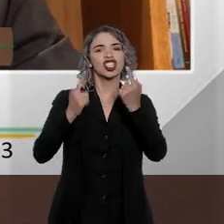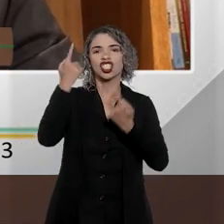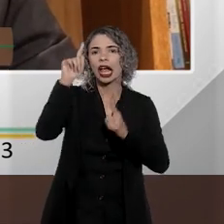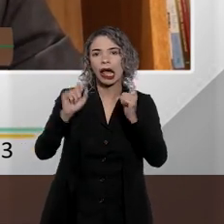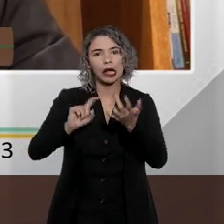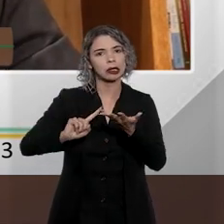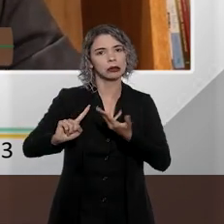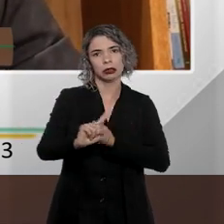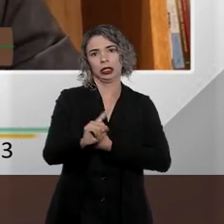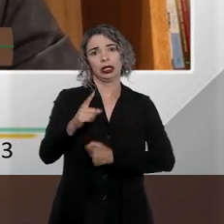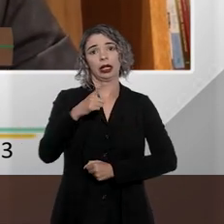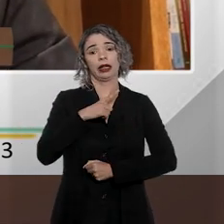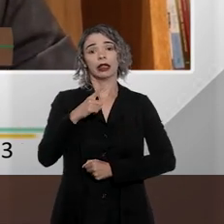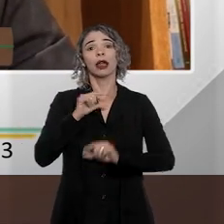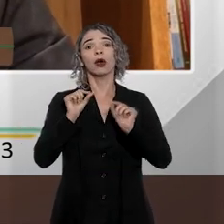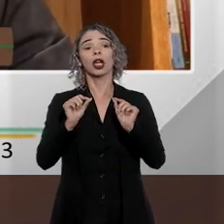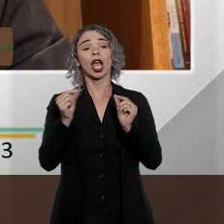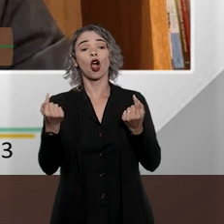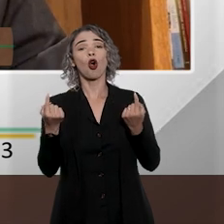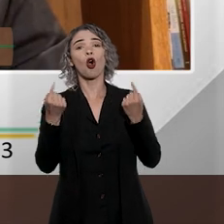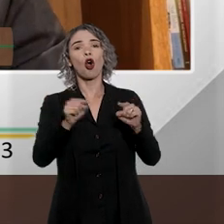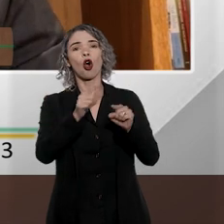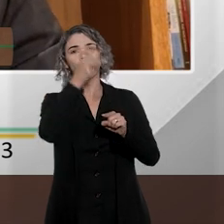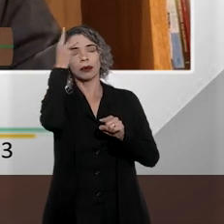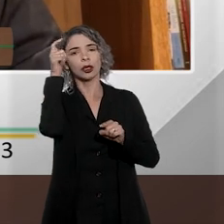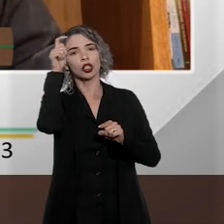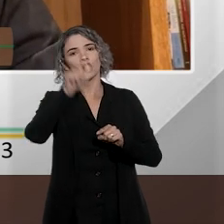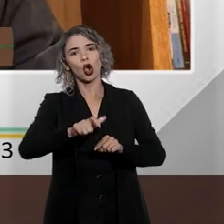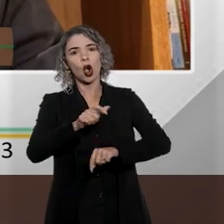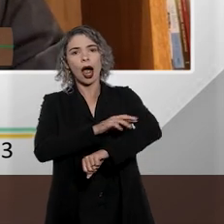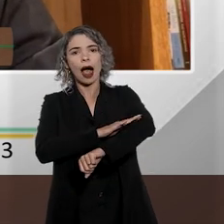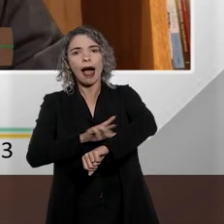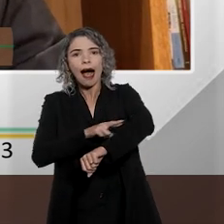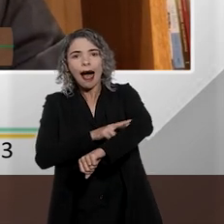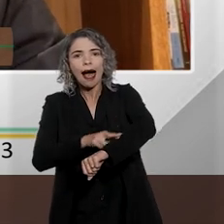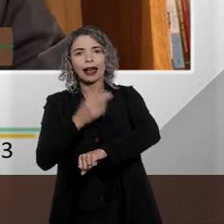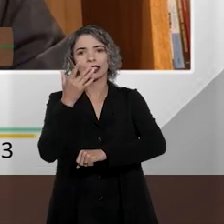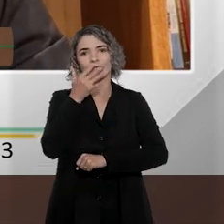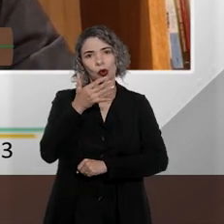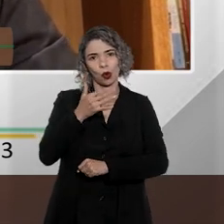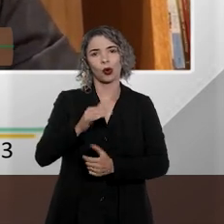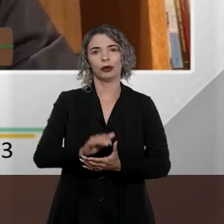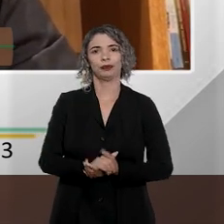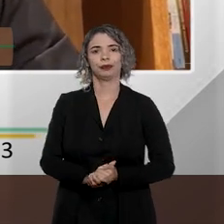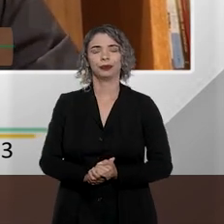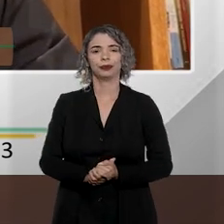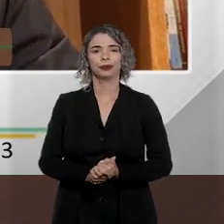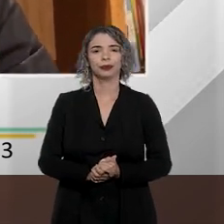gestualmente, em que se faz menção a elementos de raça, de cor ou de etnia.